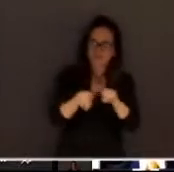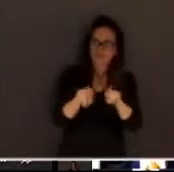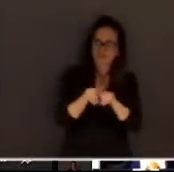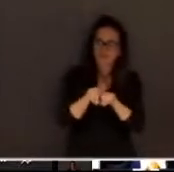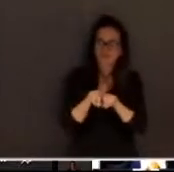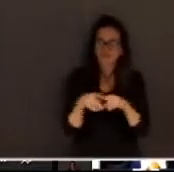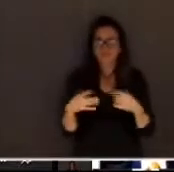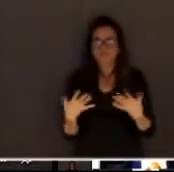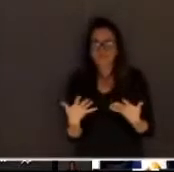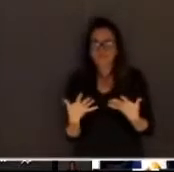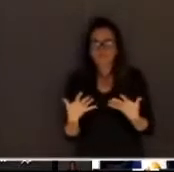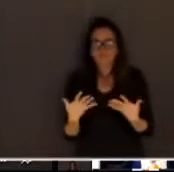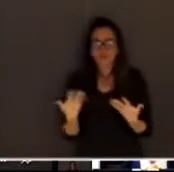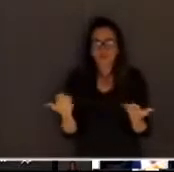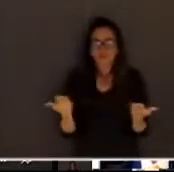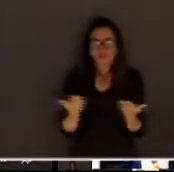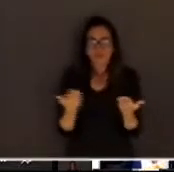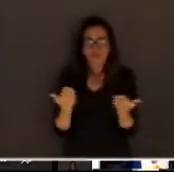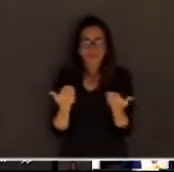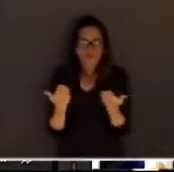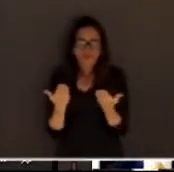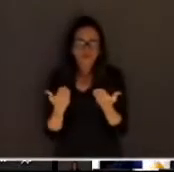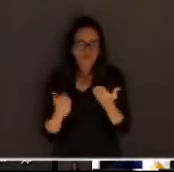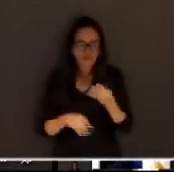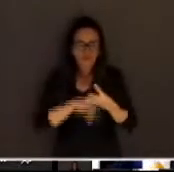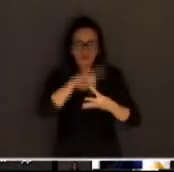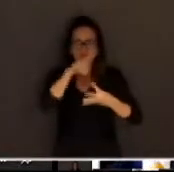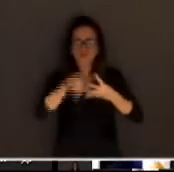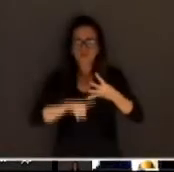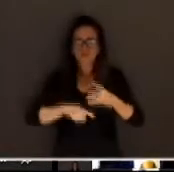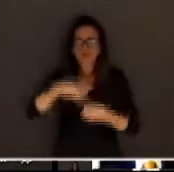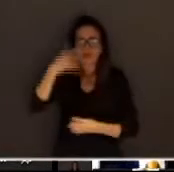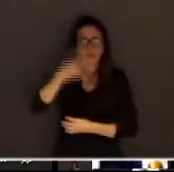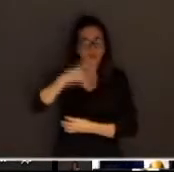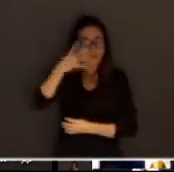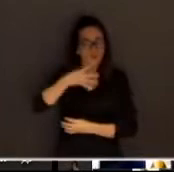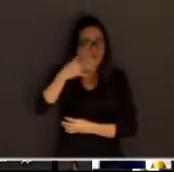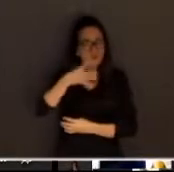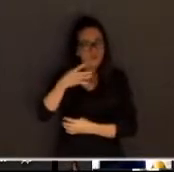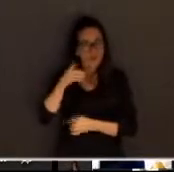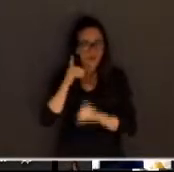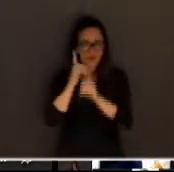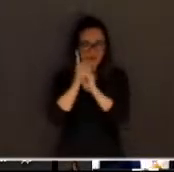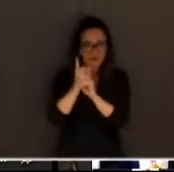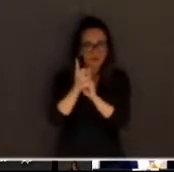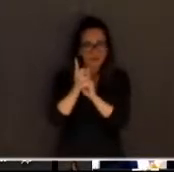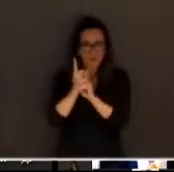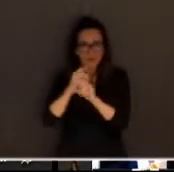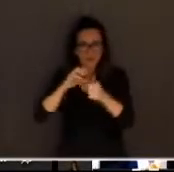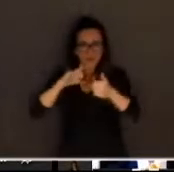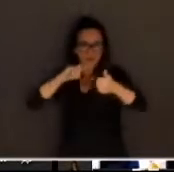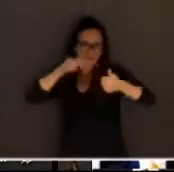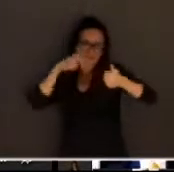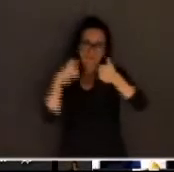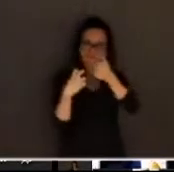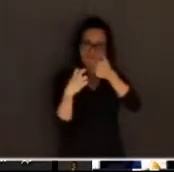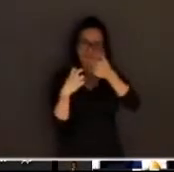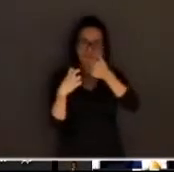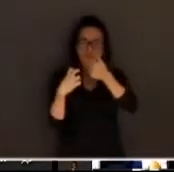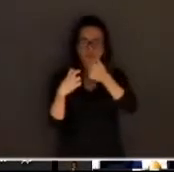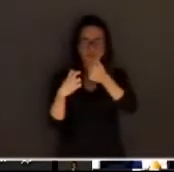a quarta edição do Encontro Nacional do Ministério Público do Tribunal do Júri.